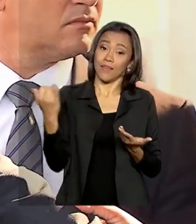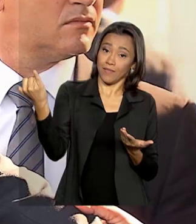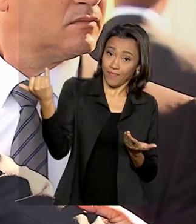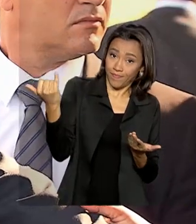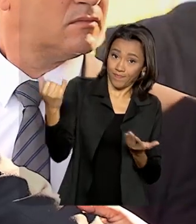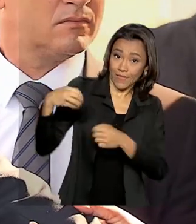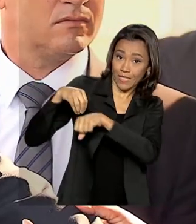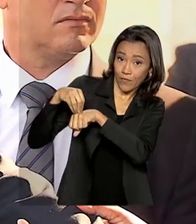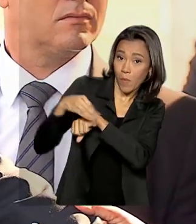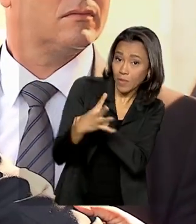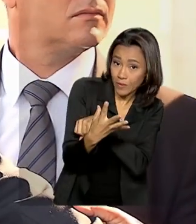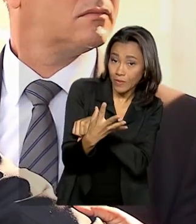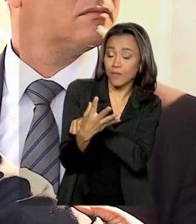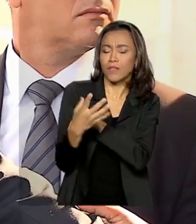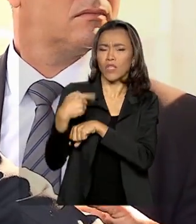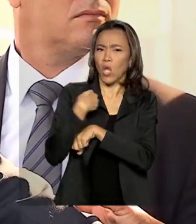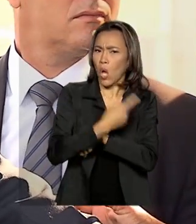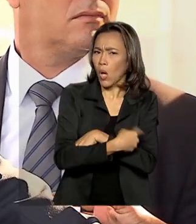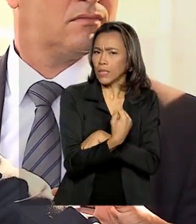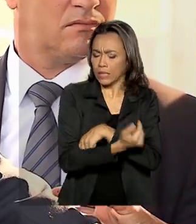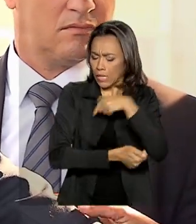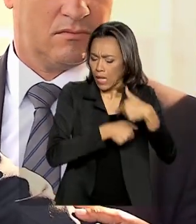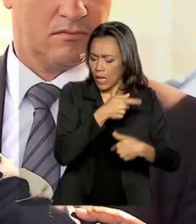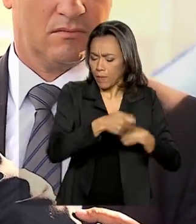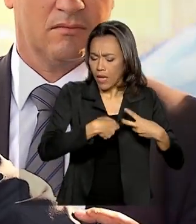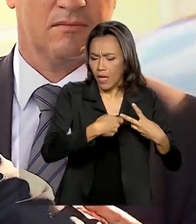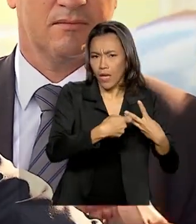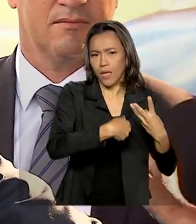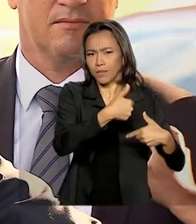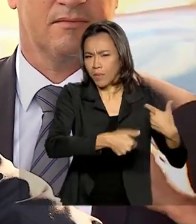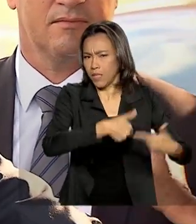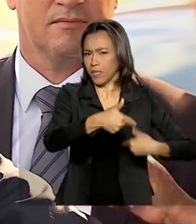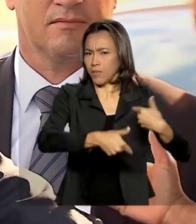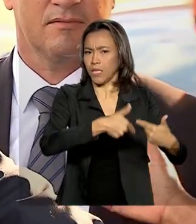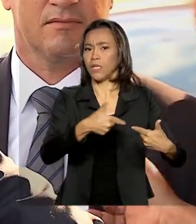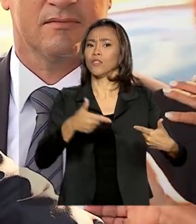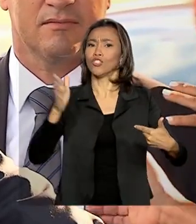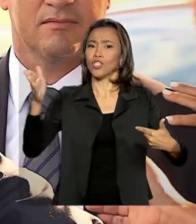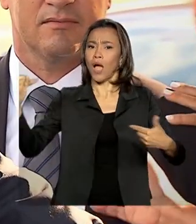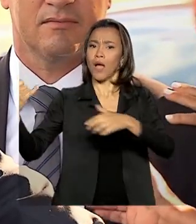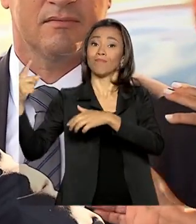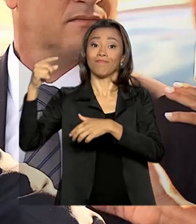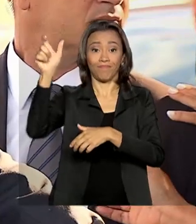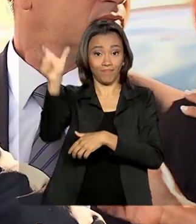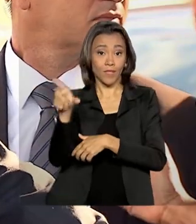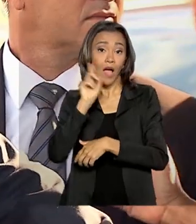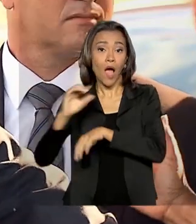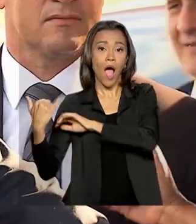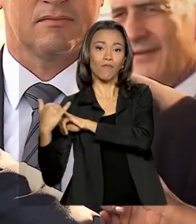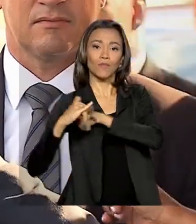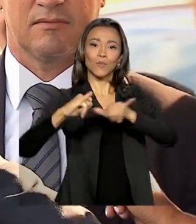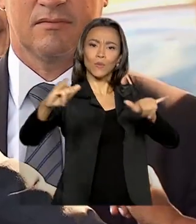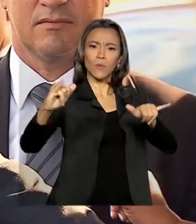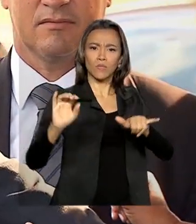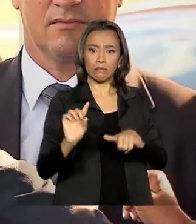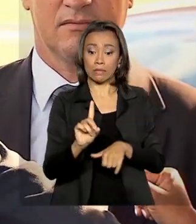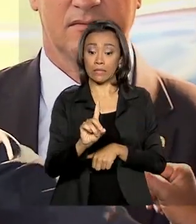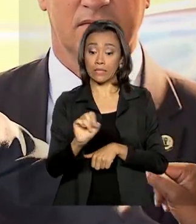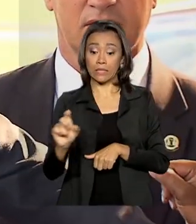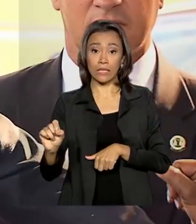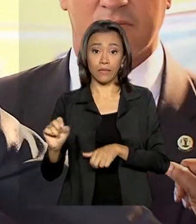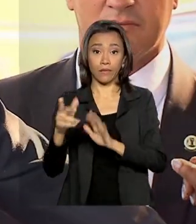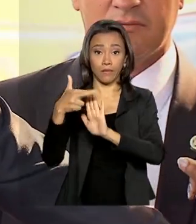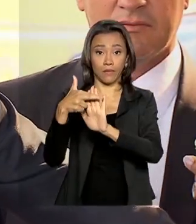de forma reservada, obviamente. Houve o anúncio. São mais de 100 requisitos para você ser